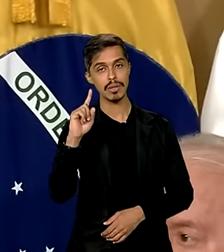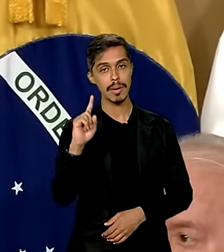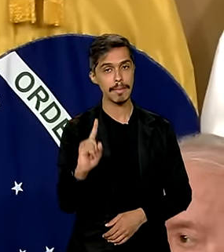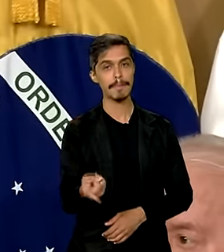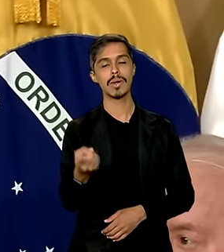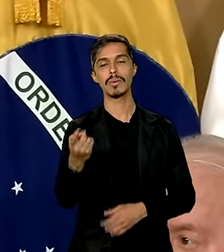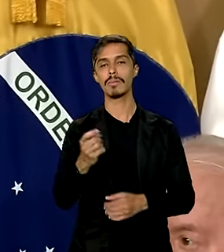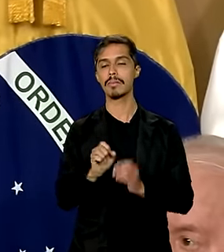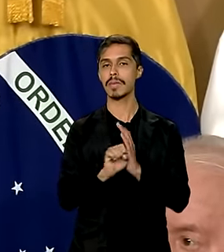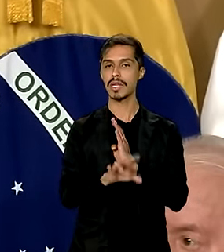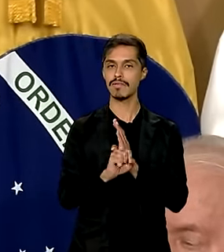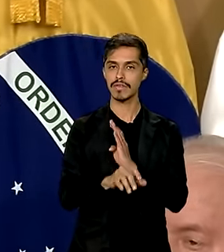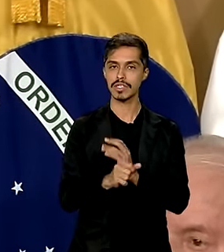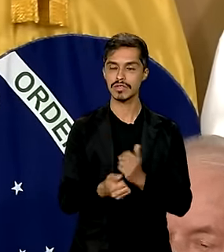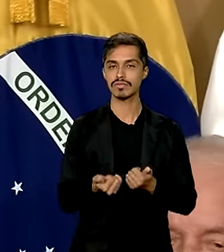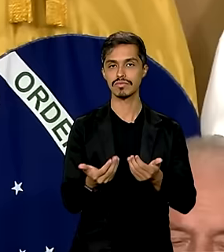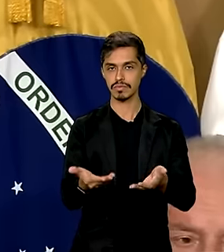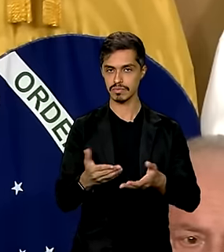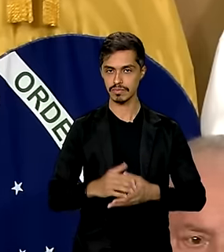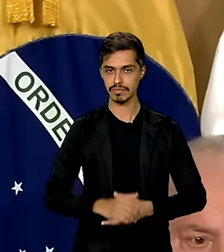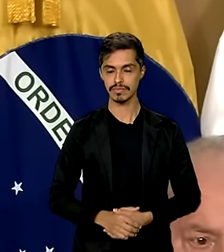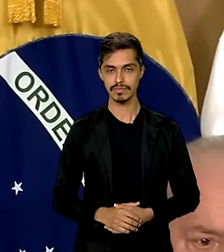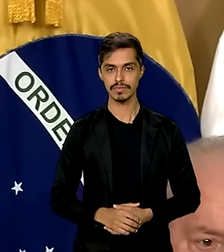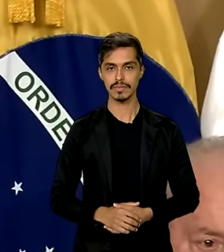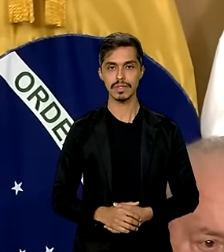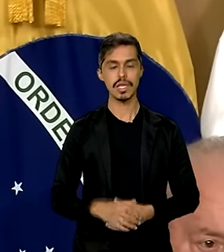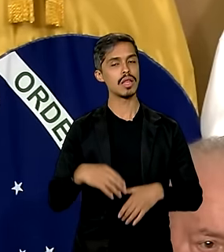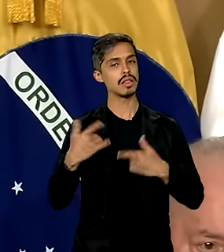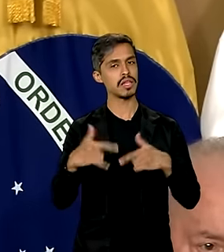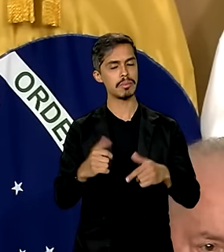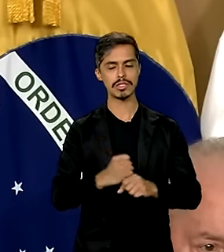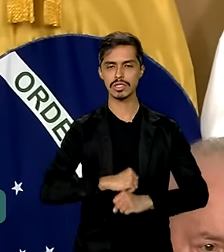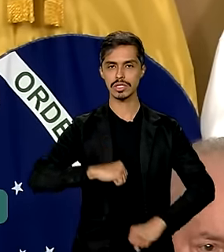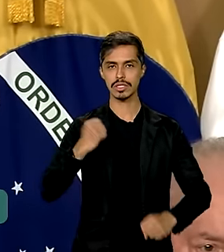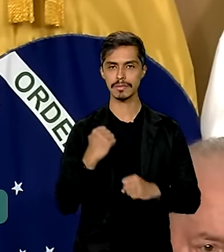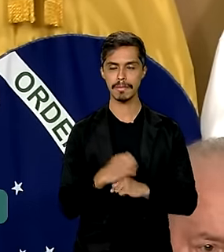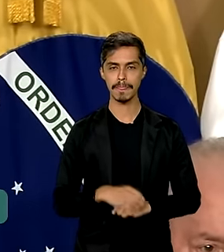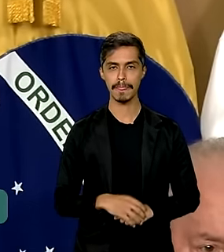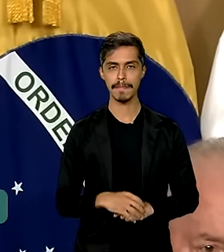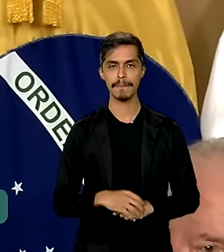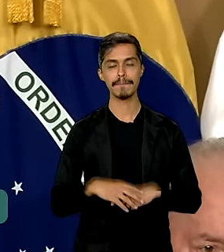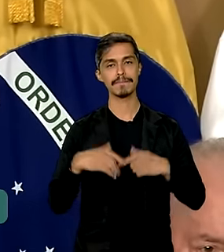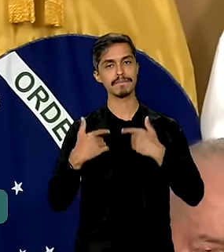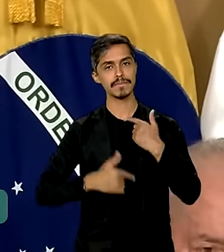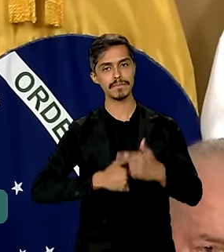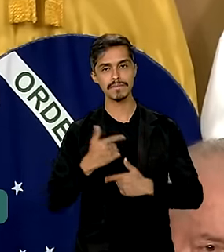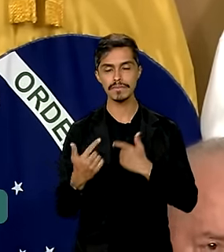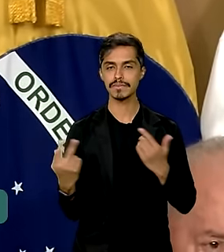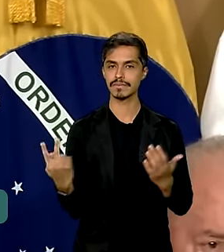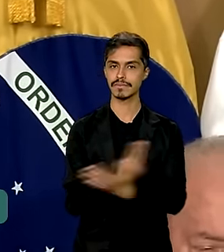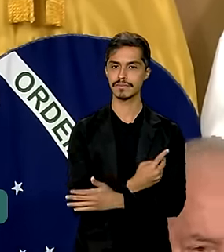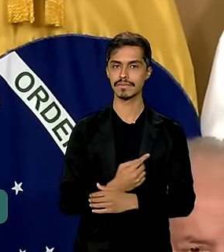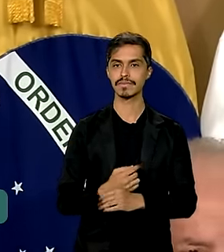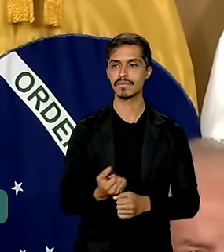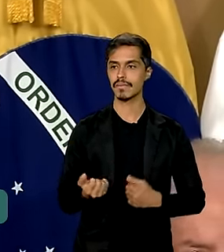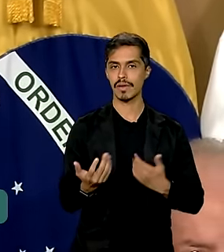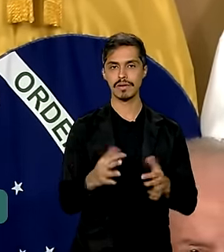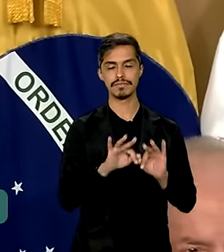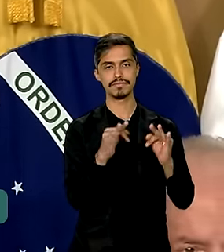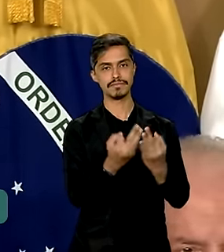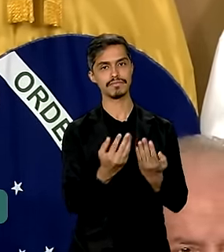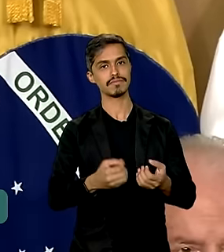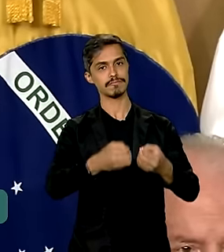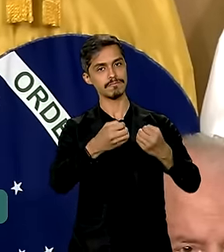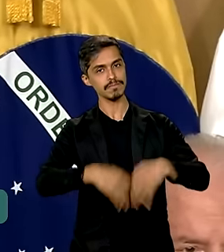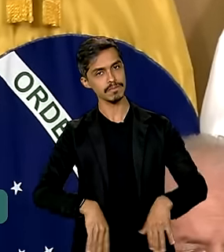161 mil benefícios. Isso é um trabalho gigante que foi feito para as famílias que